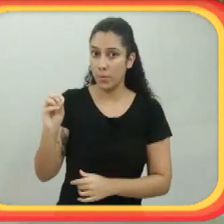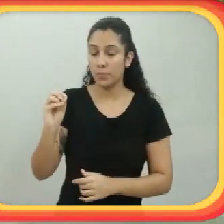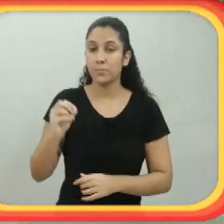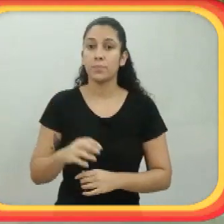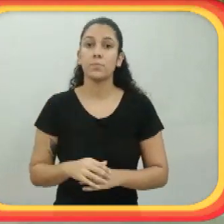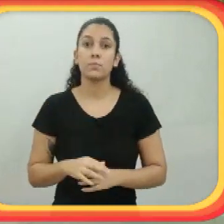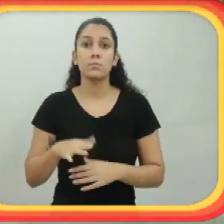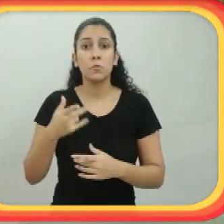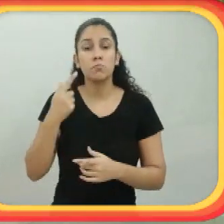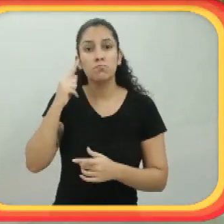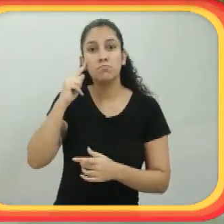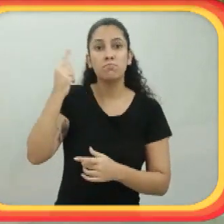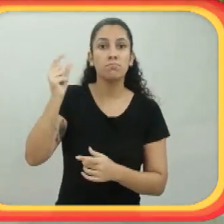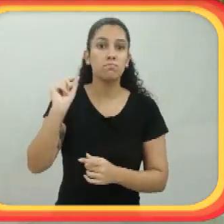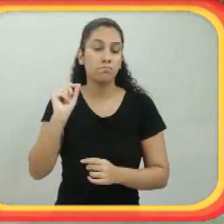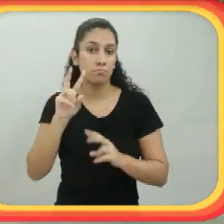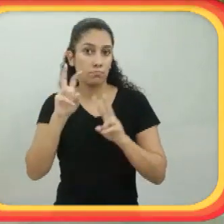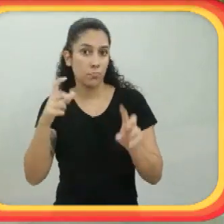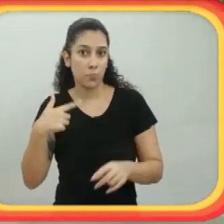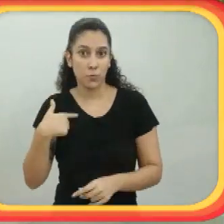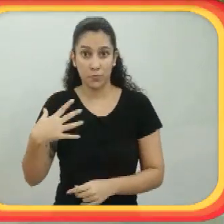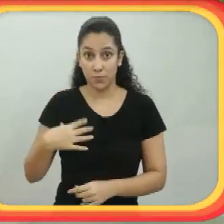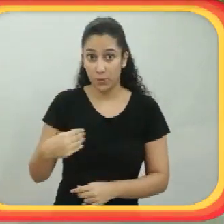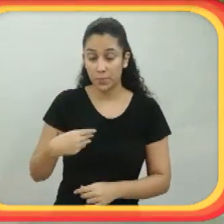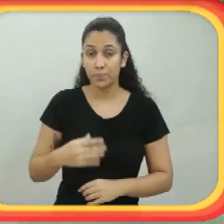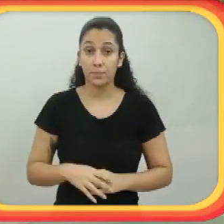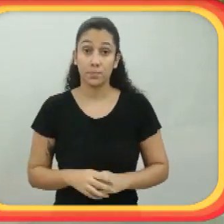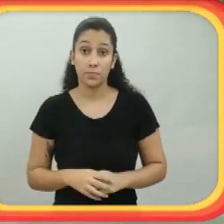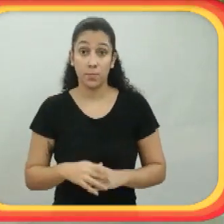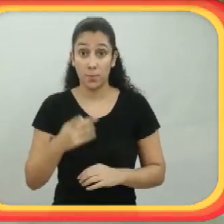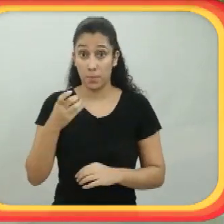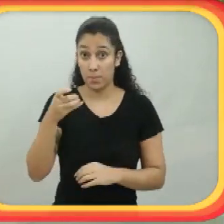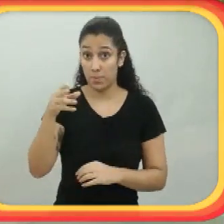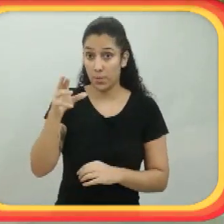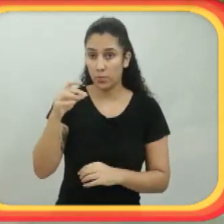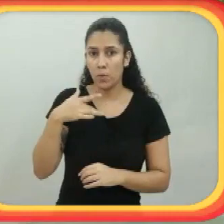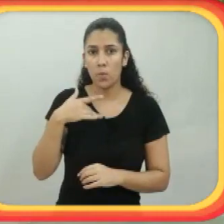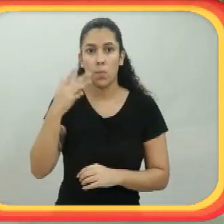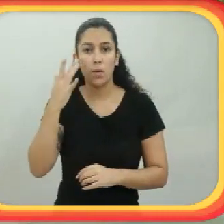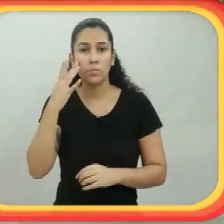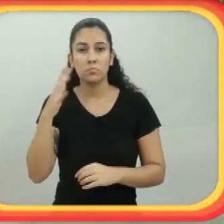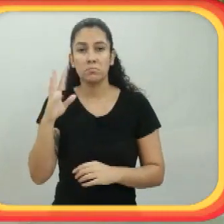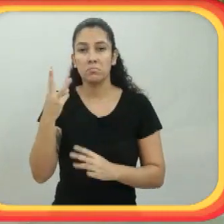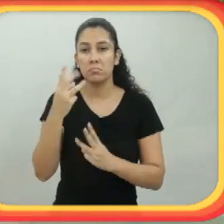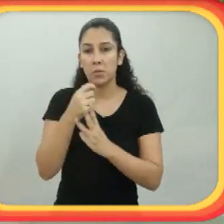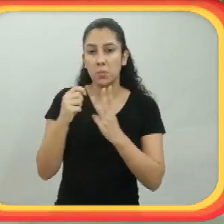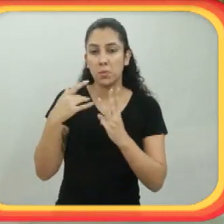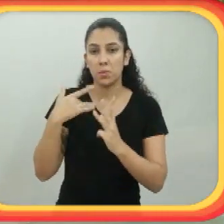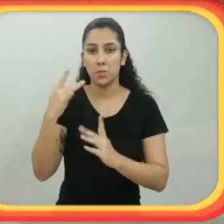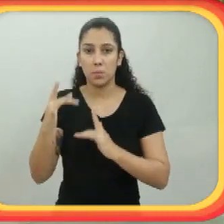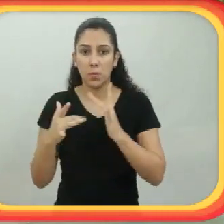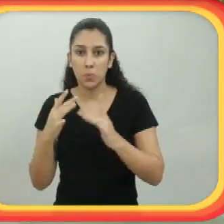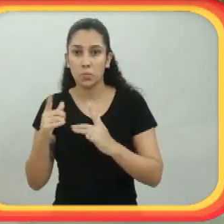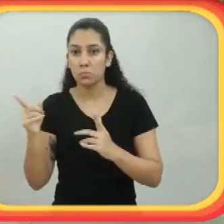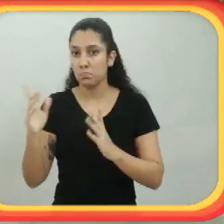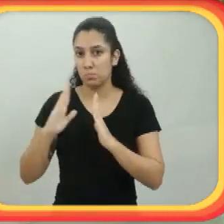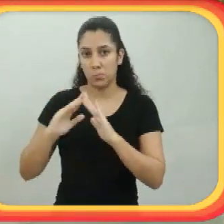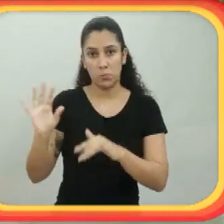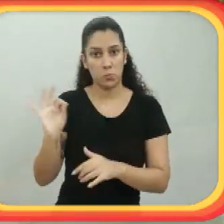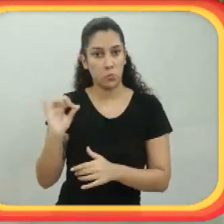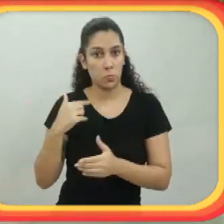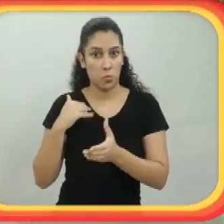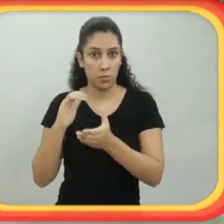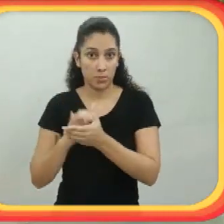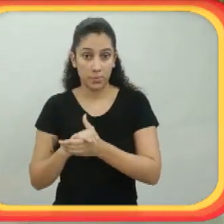2008, quando eu comecei a namorar o Pedro, que surgiu essa ideia de ter filhos.